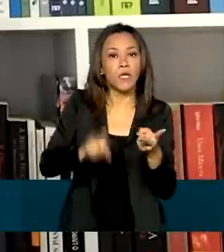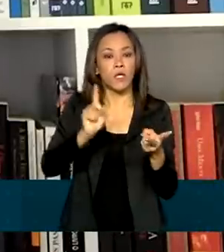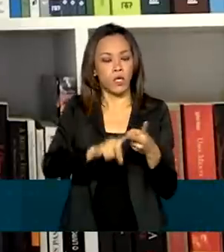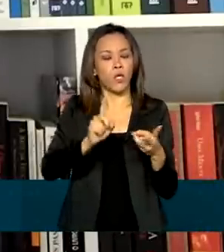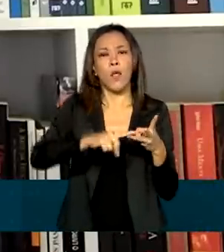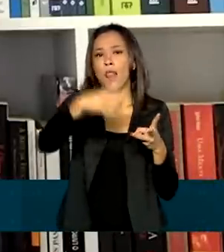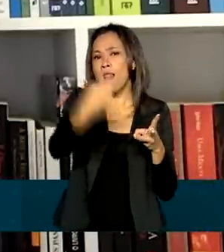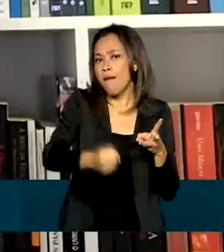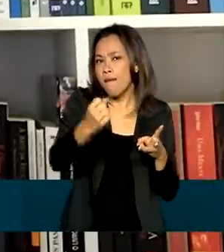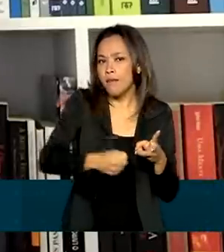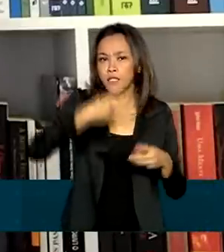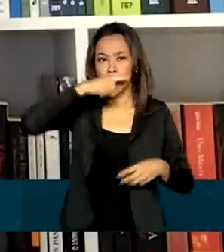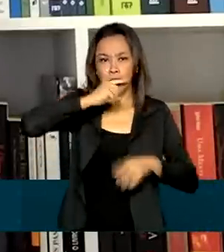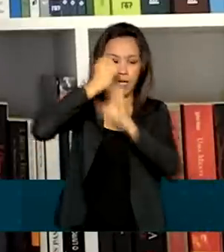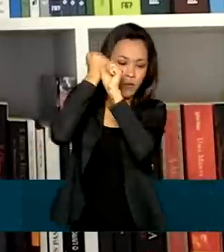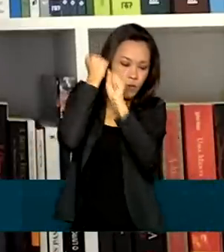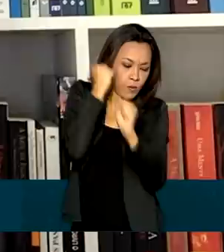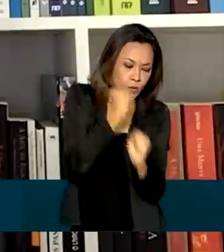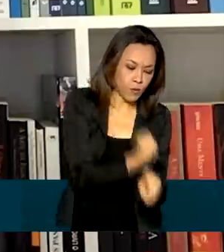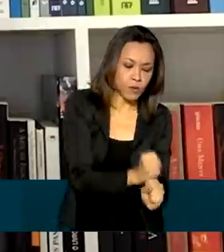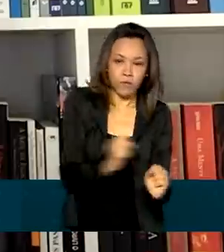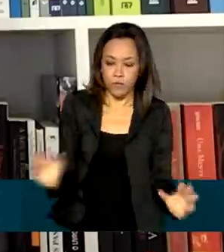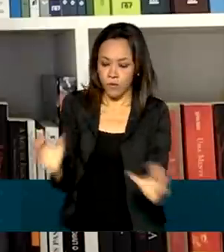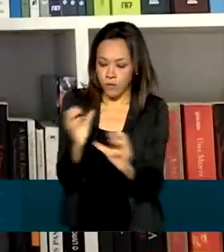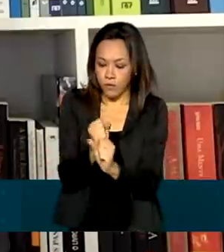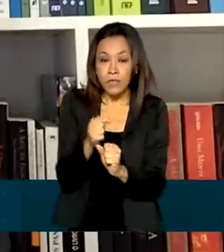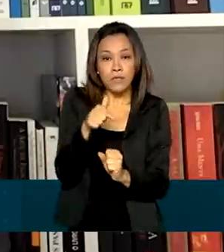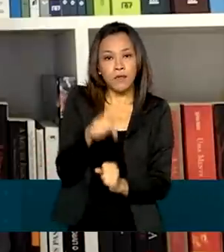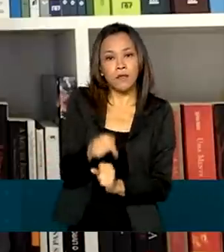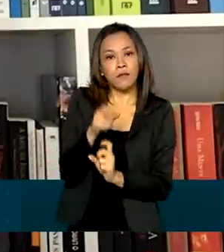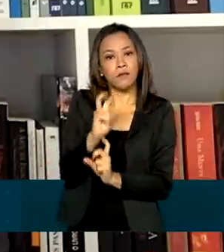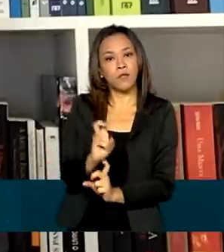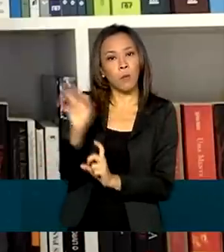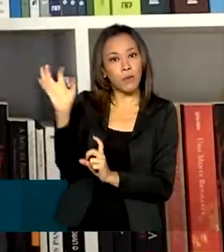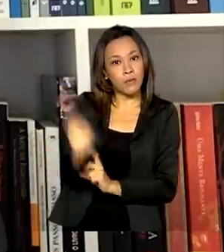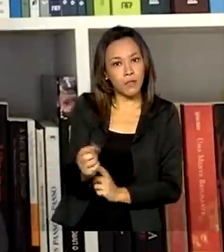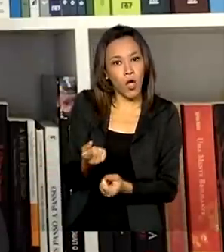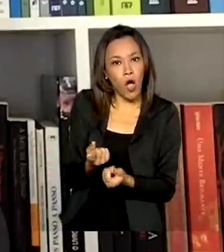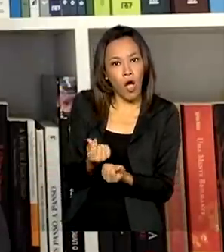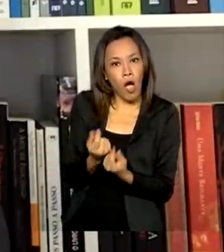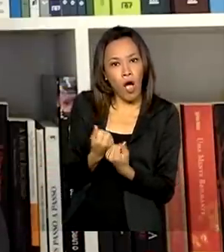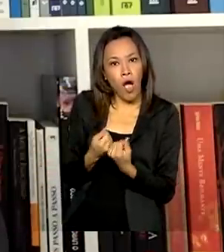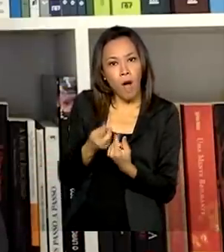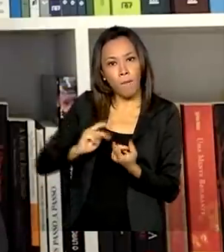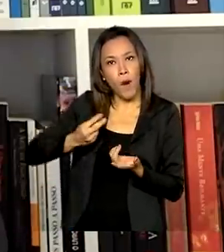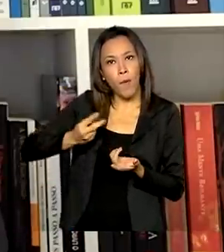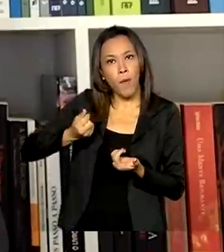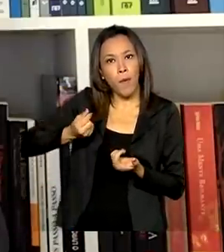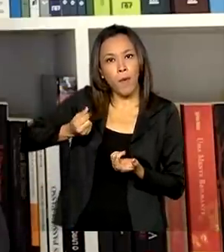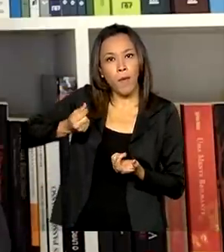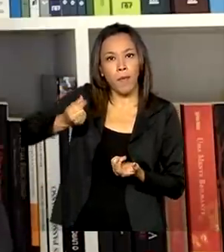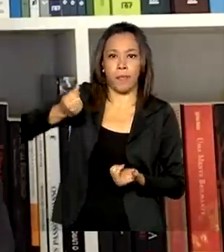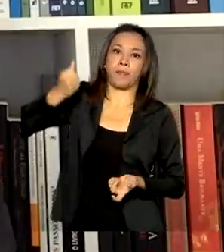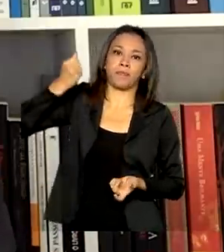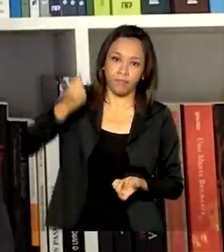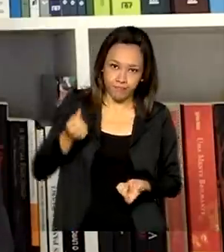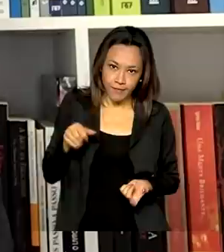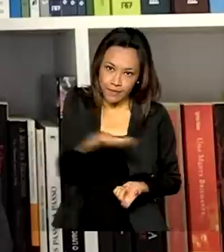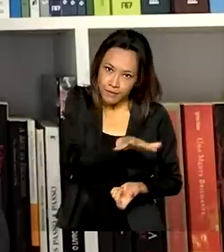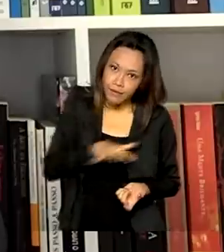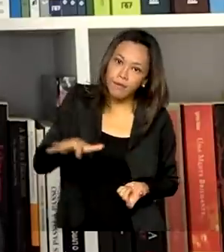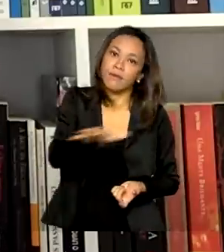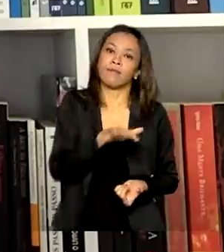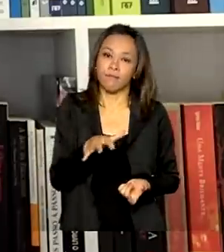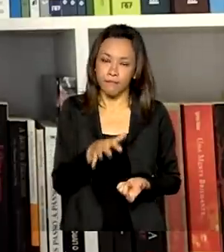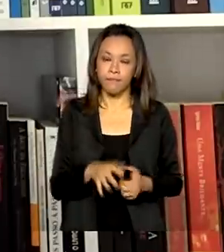leite e a cana-de-açúcar compõem 75% do faturamento do setor agropecuário do